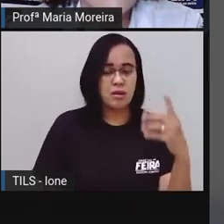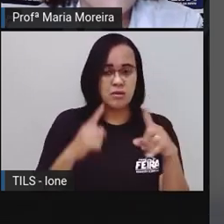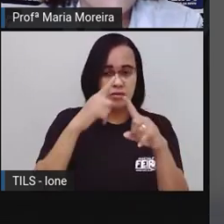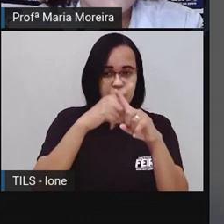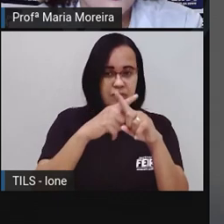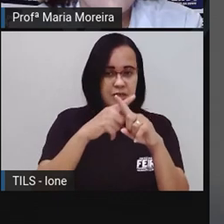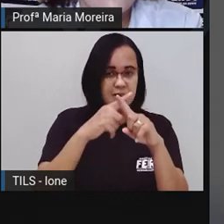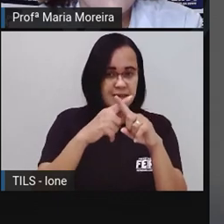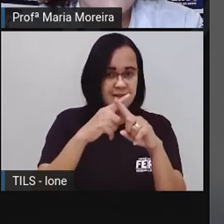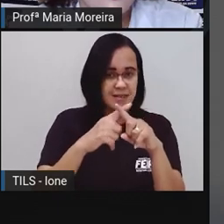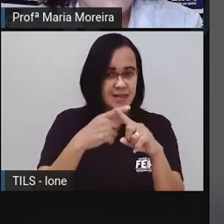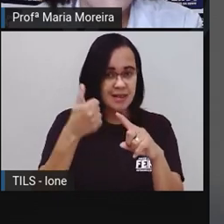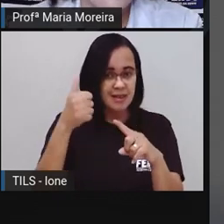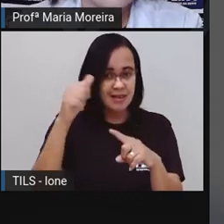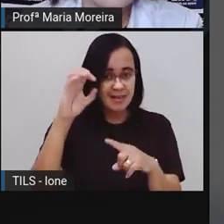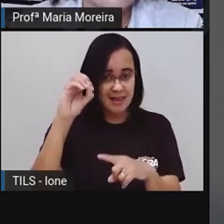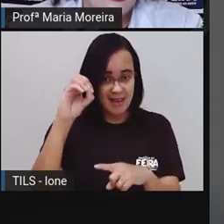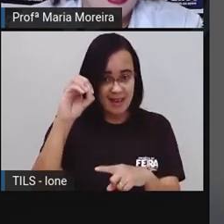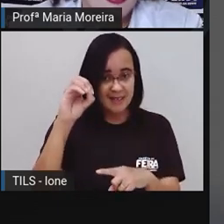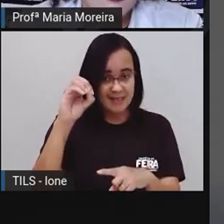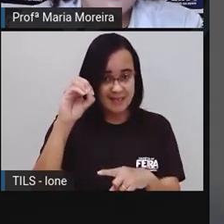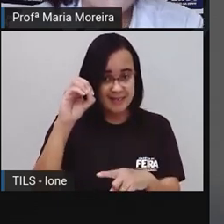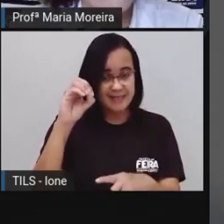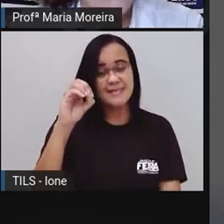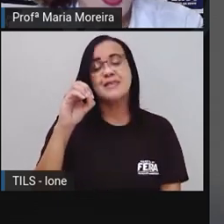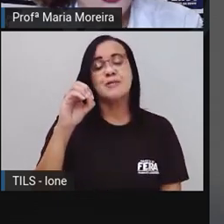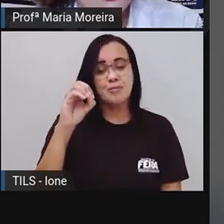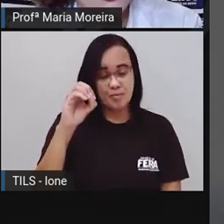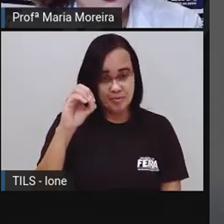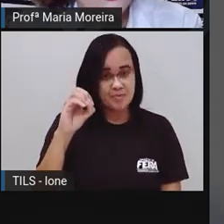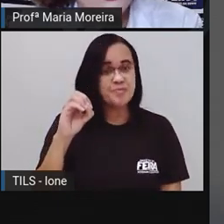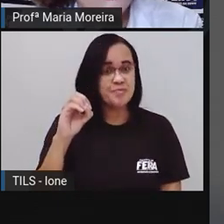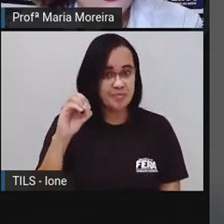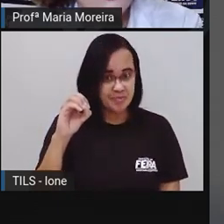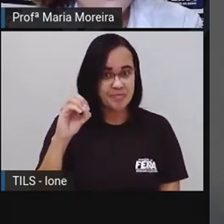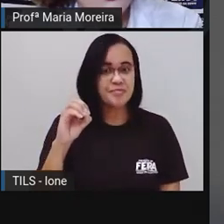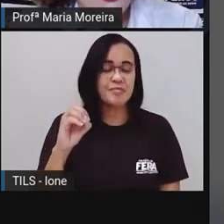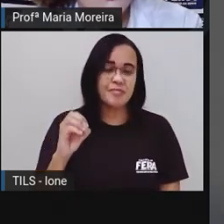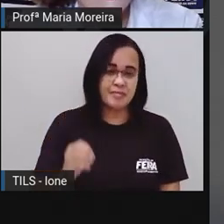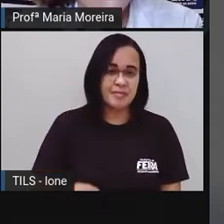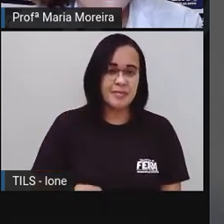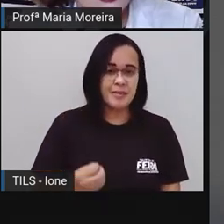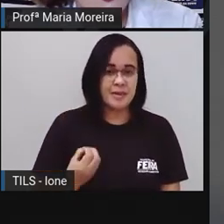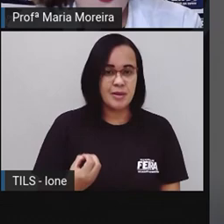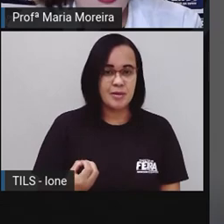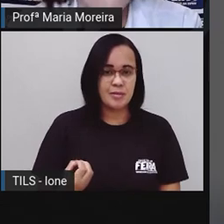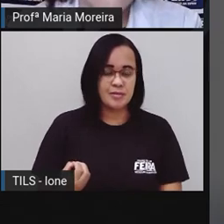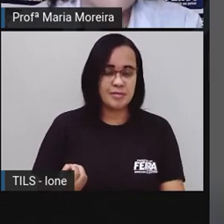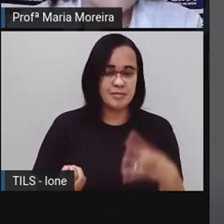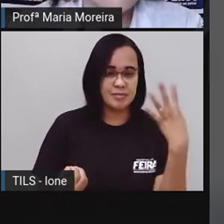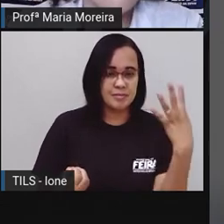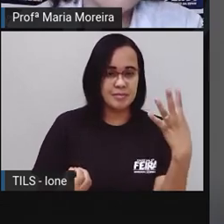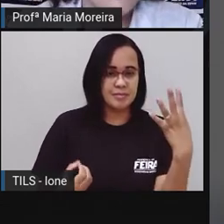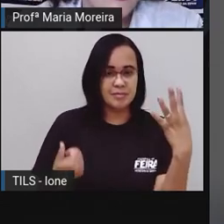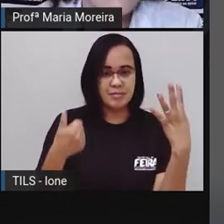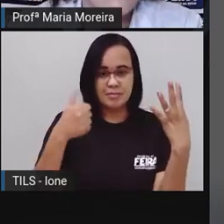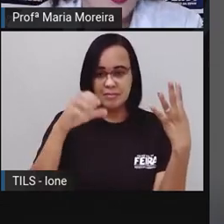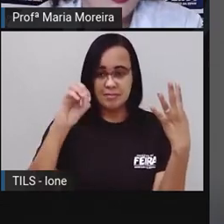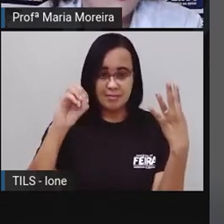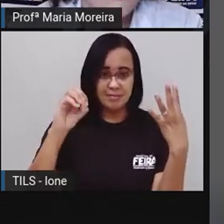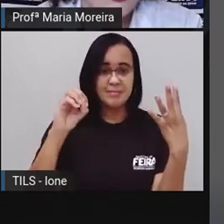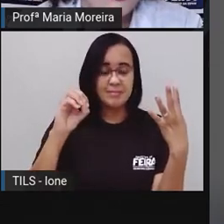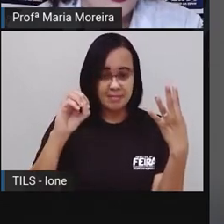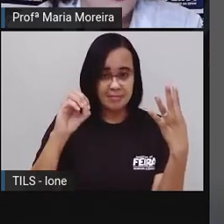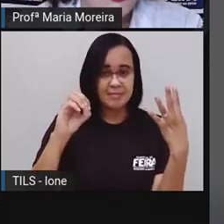quanto é a dezena? A dezena é dez. Então, quatro, quantas vezes? Ó, seriam quatro, dez vezes, ou dez?